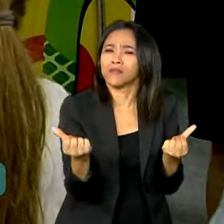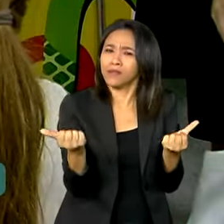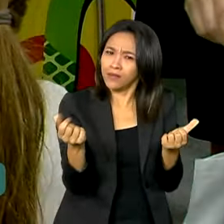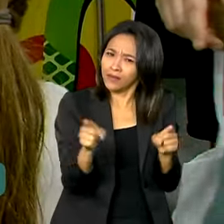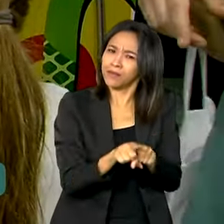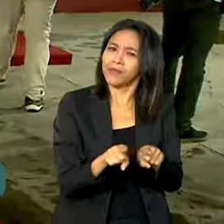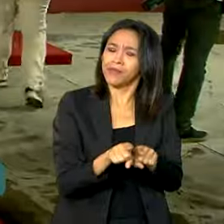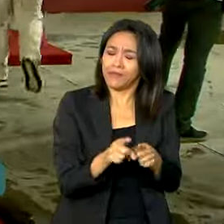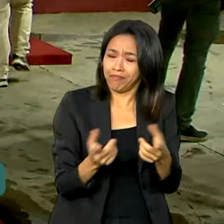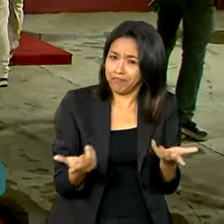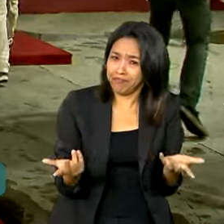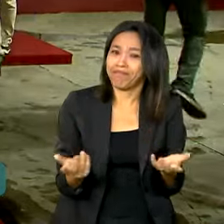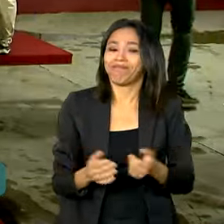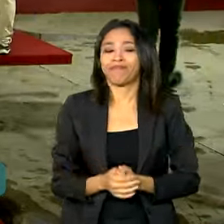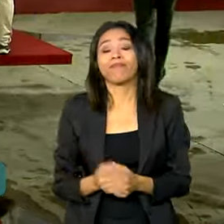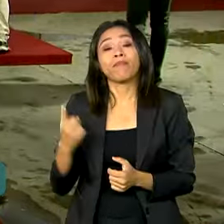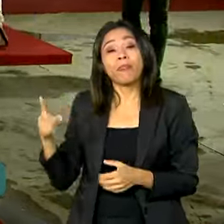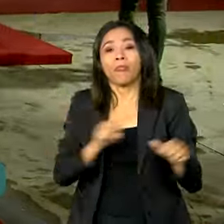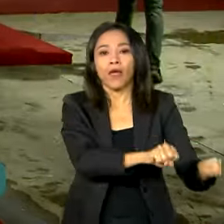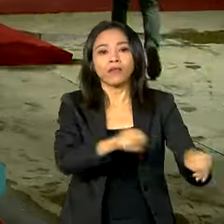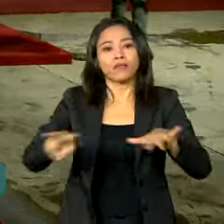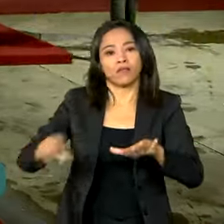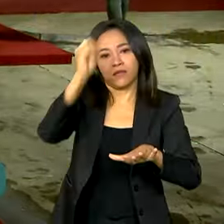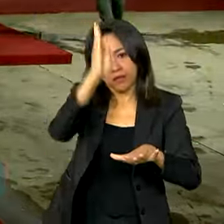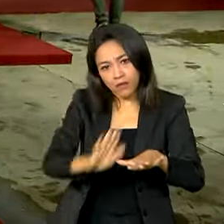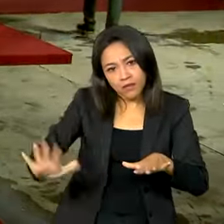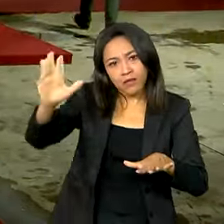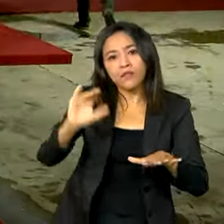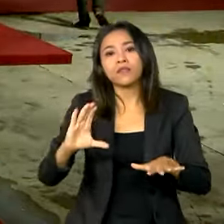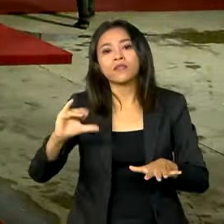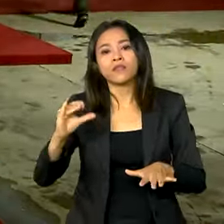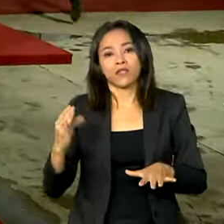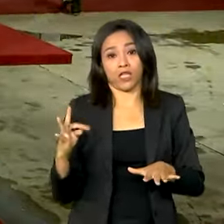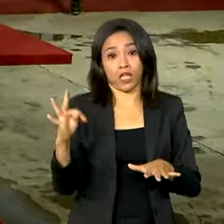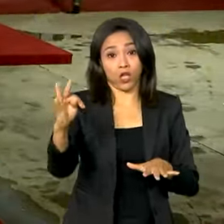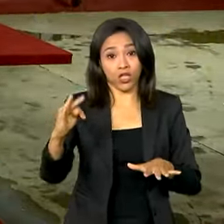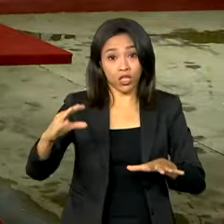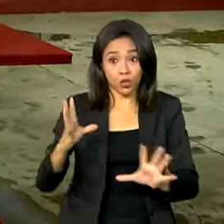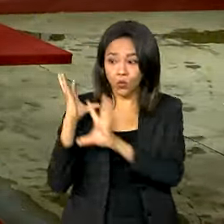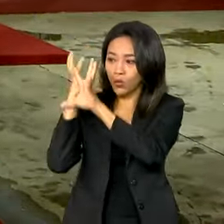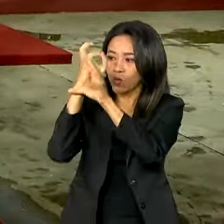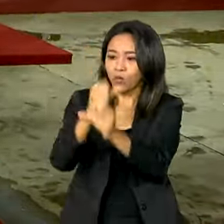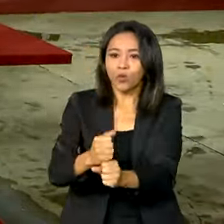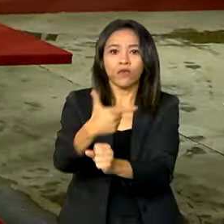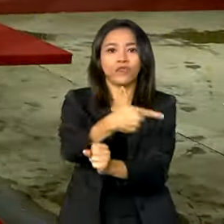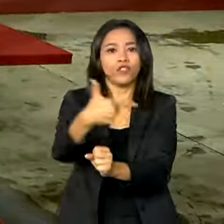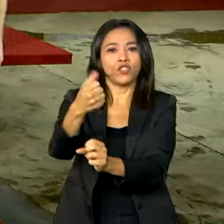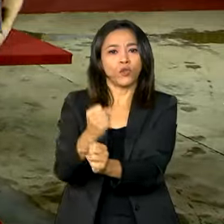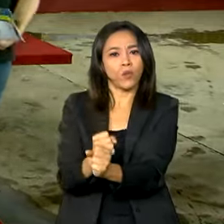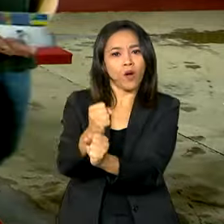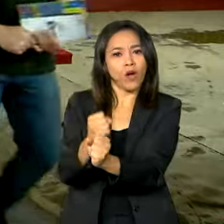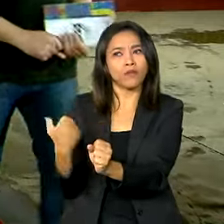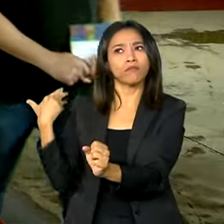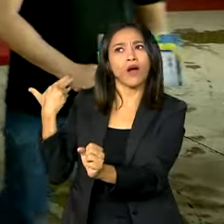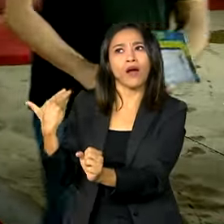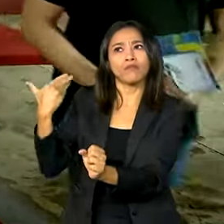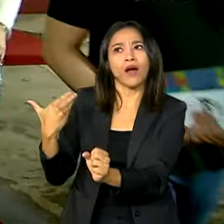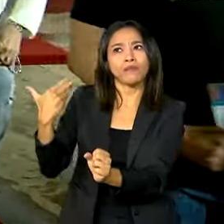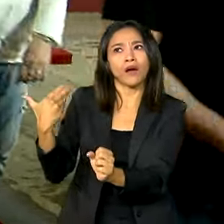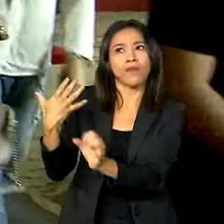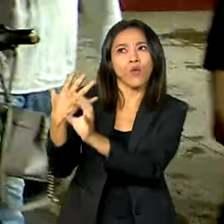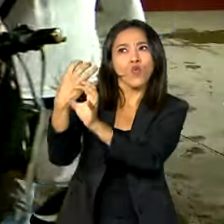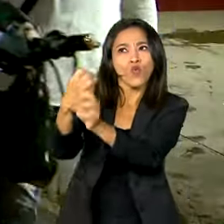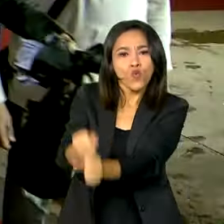tempo. A Semana Nacional de Ciência e Tecnologia completa 21 anos. Ao longo das décadas, o evento